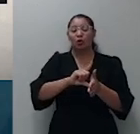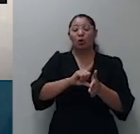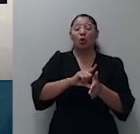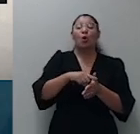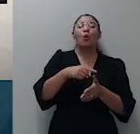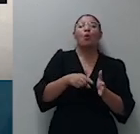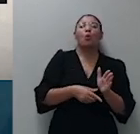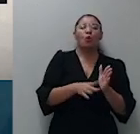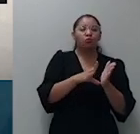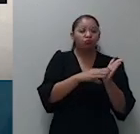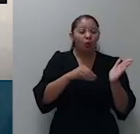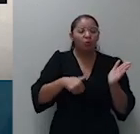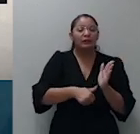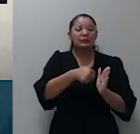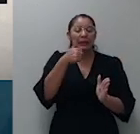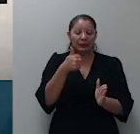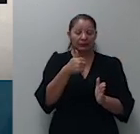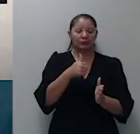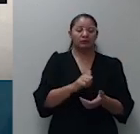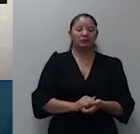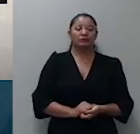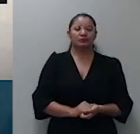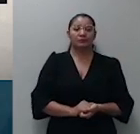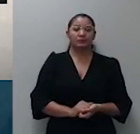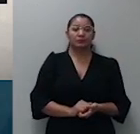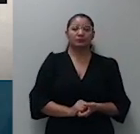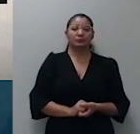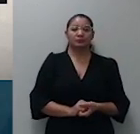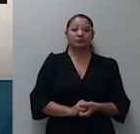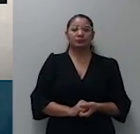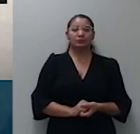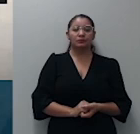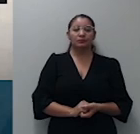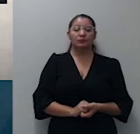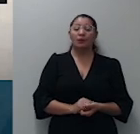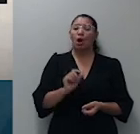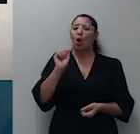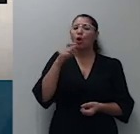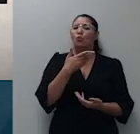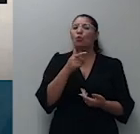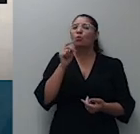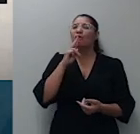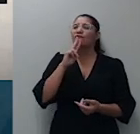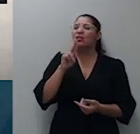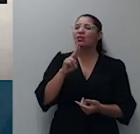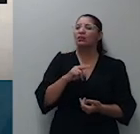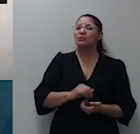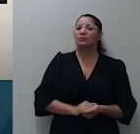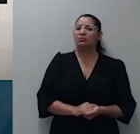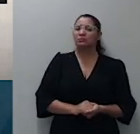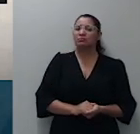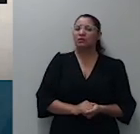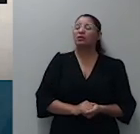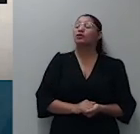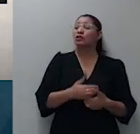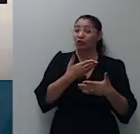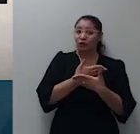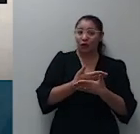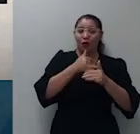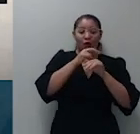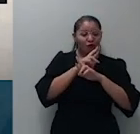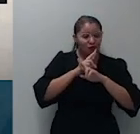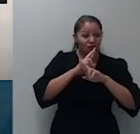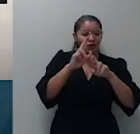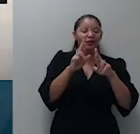pauta. Alguma oposição à ata? Eu a declaro aprovada. Vamos agora ouvir